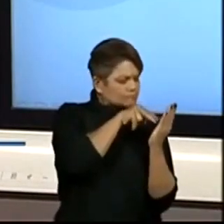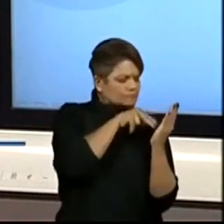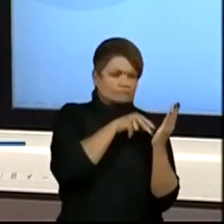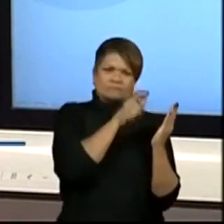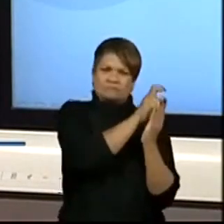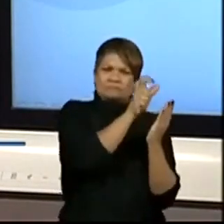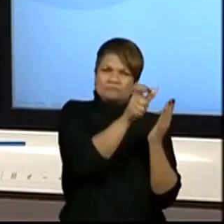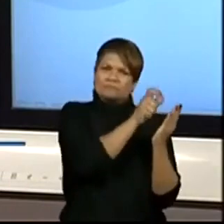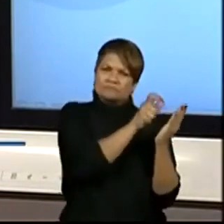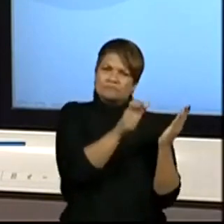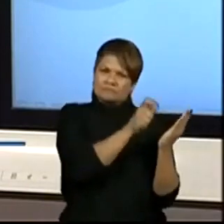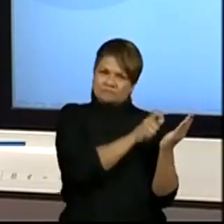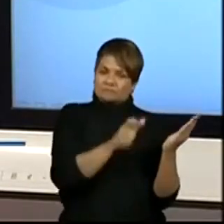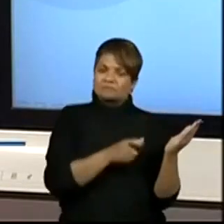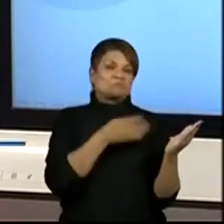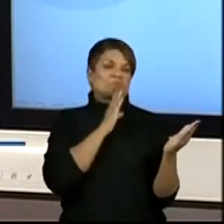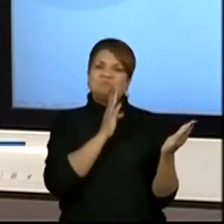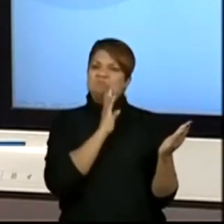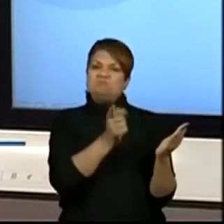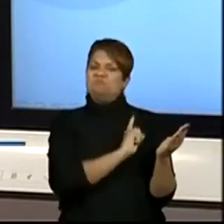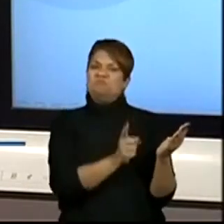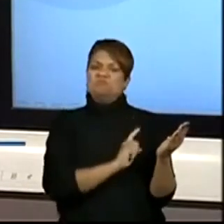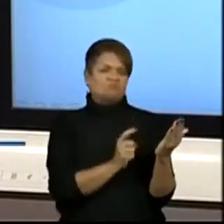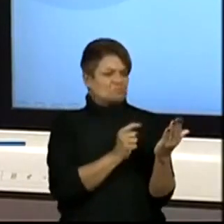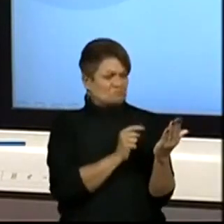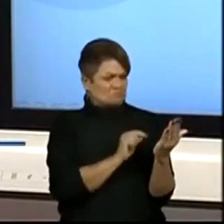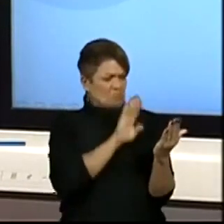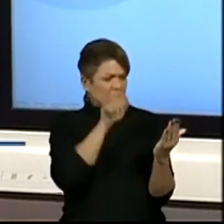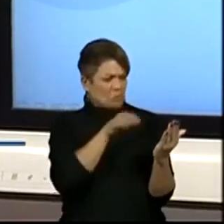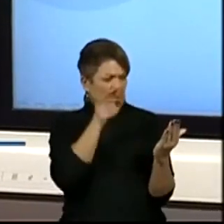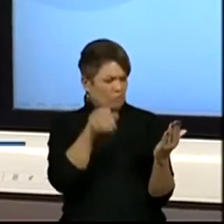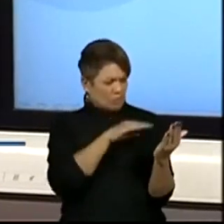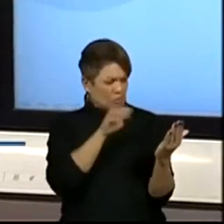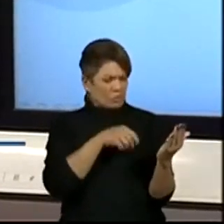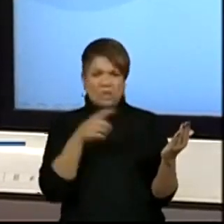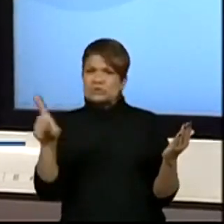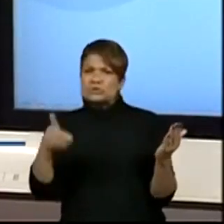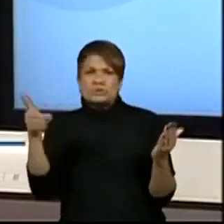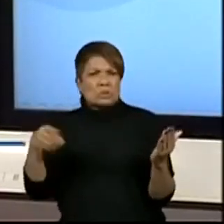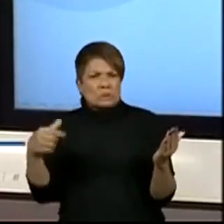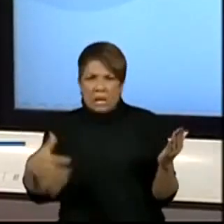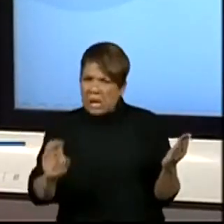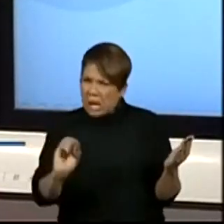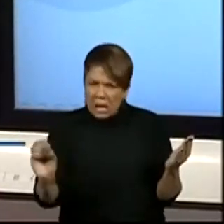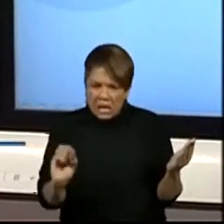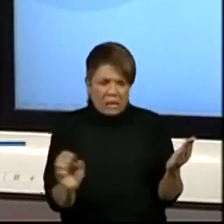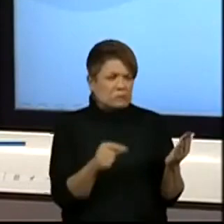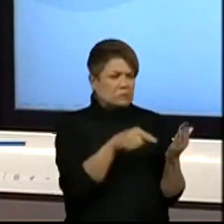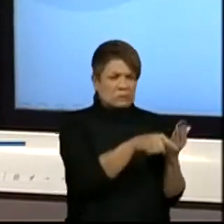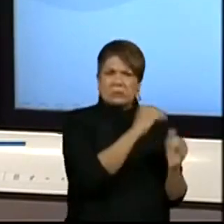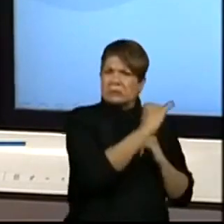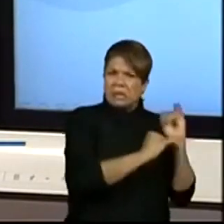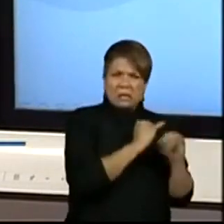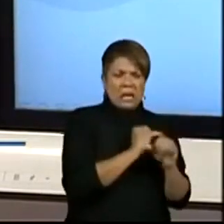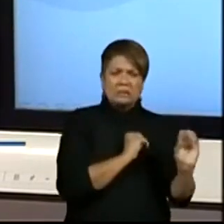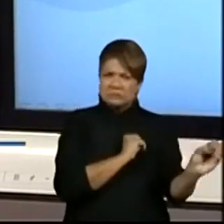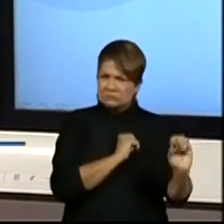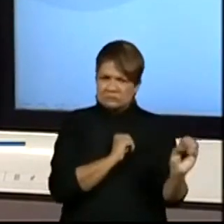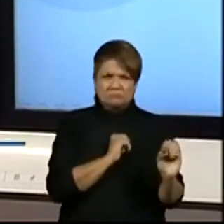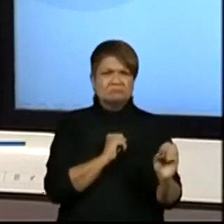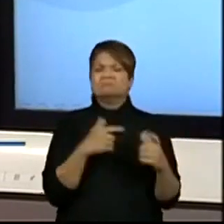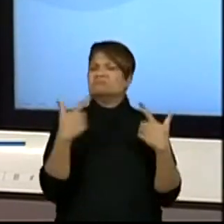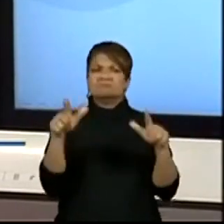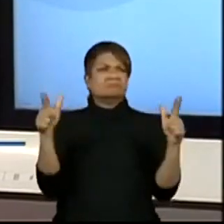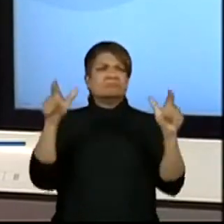palavras ou expressões desconhecidas, sem um dicionário, sem internet, ou